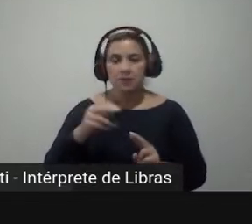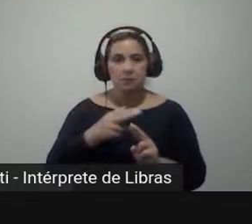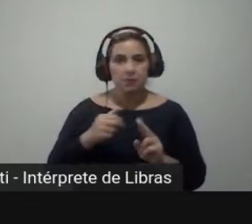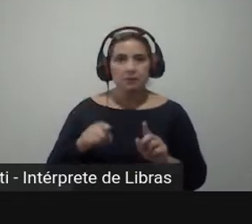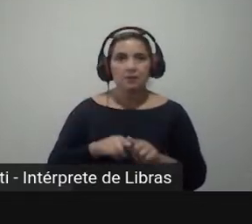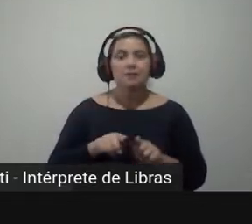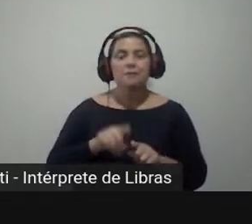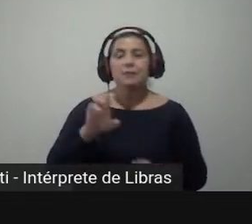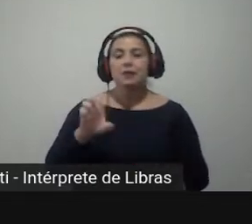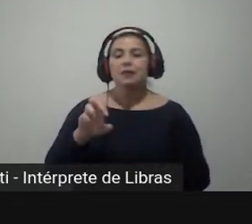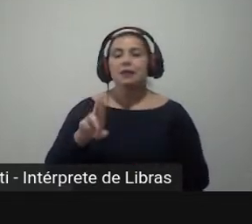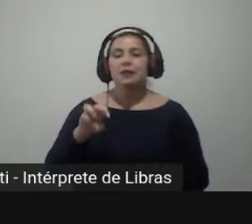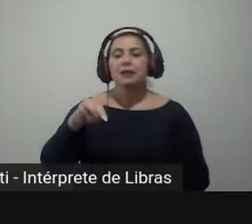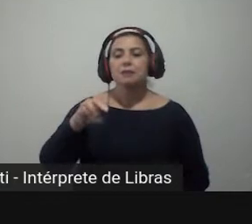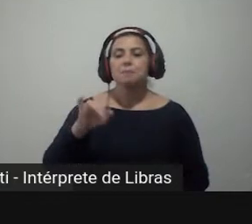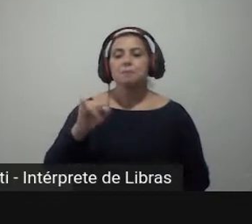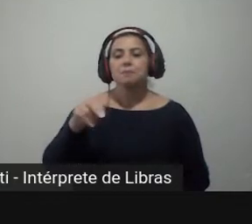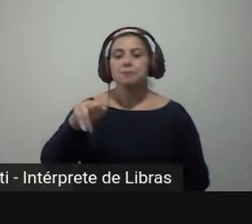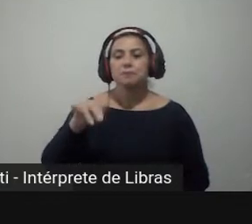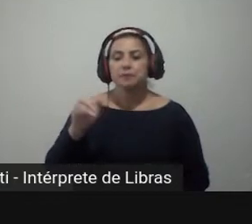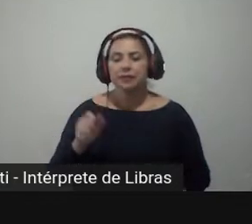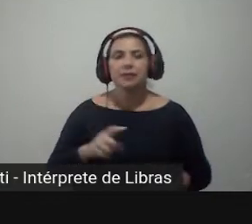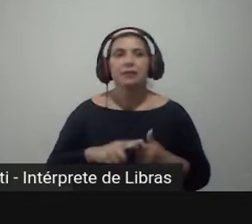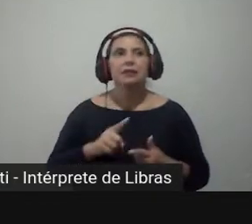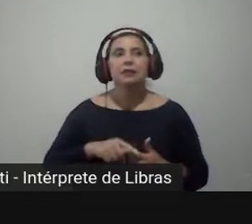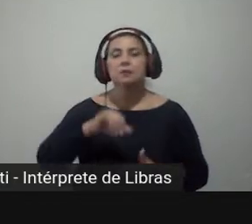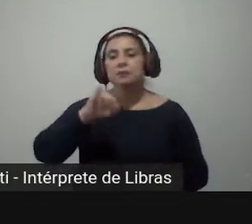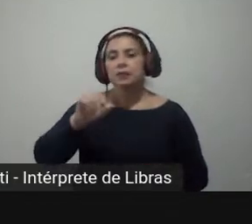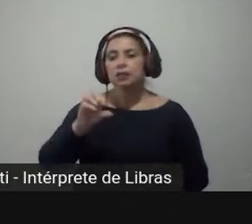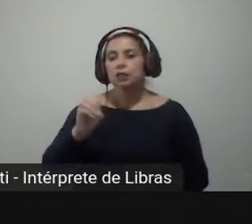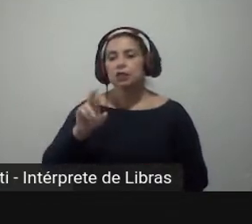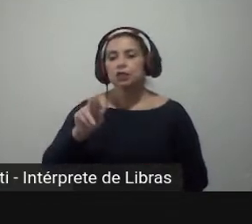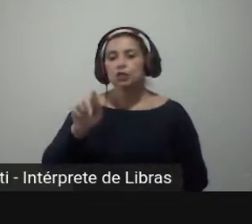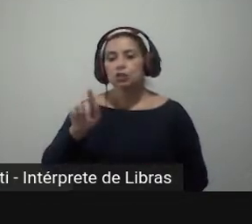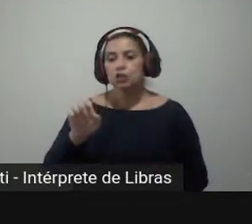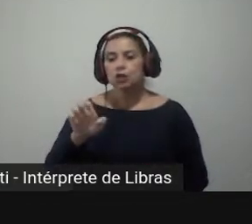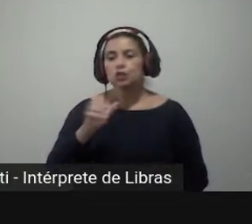Carneiro, para o Jorge Avelino, entre outros.